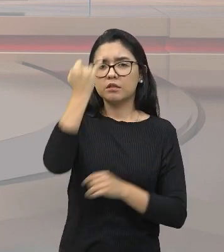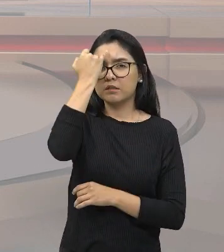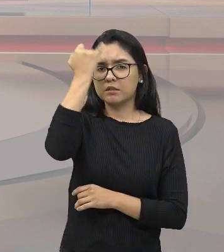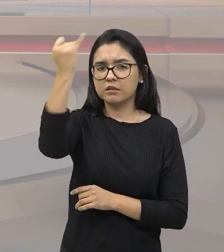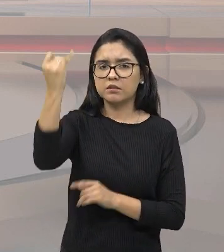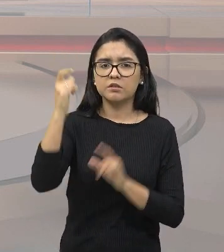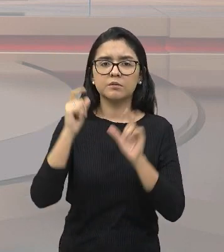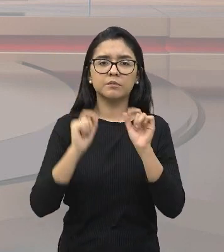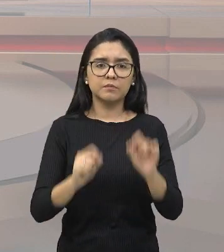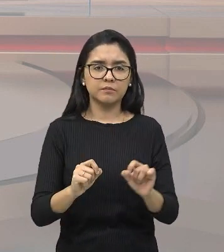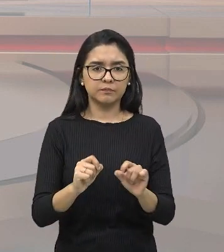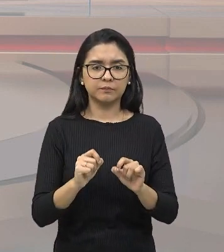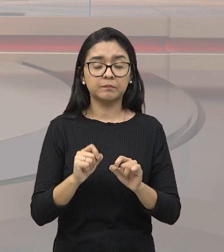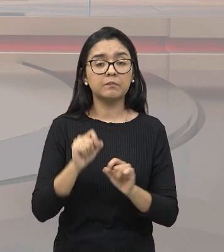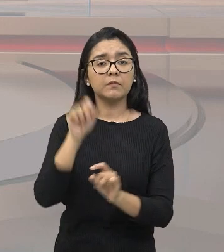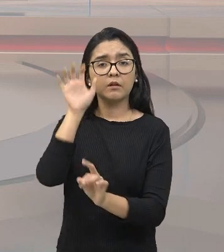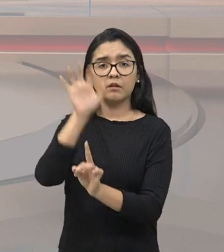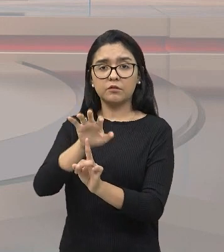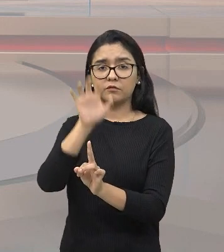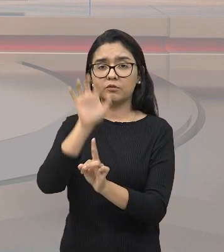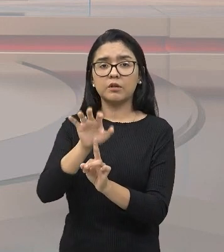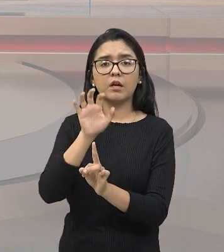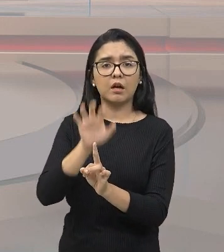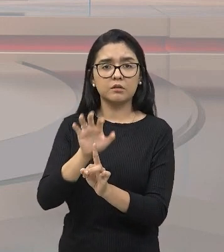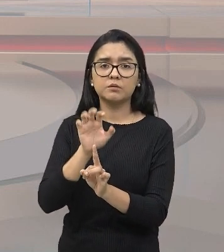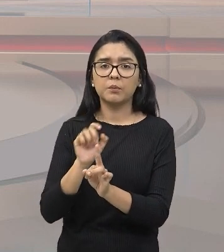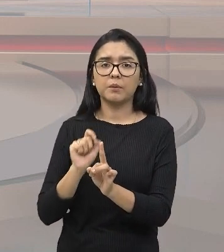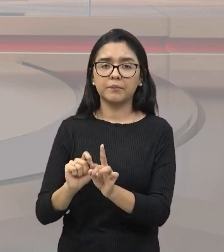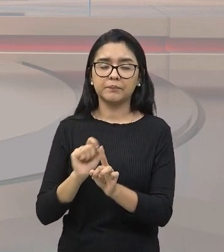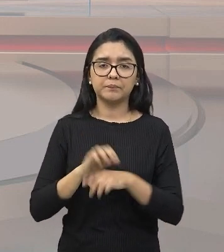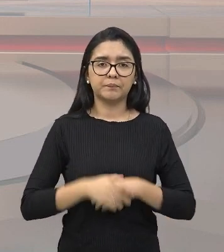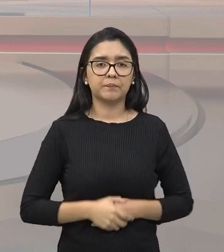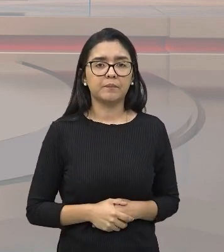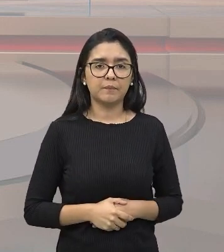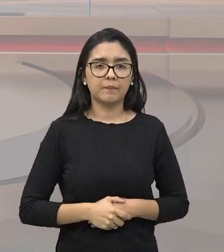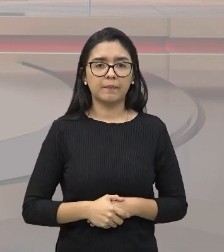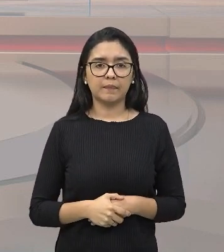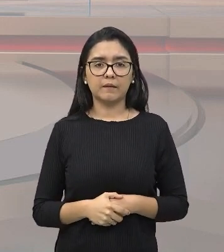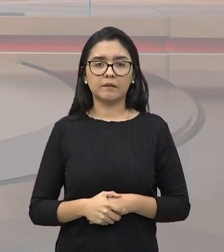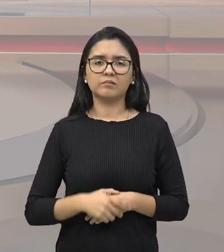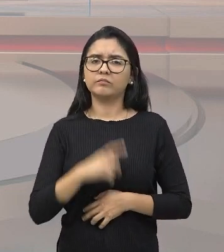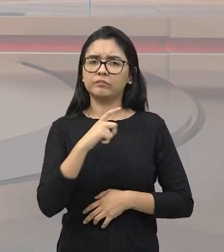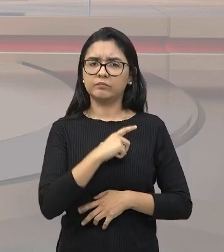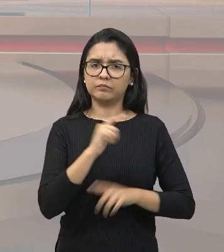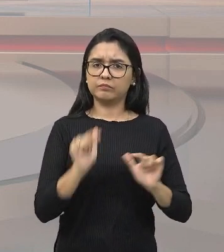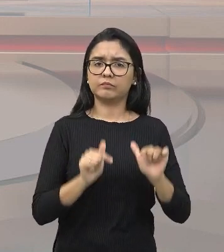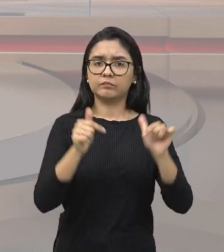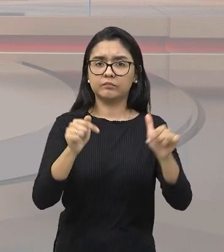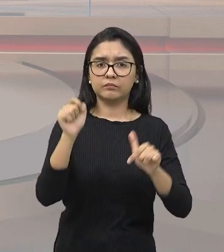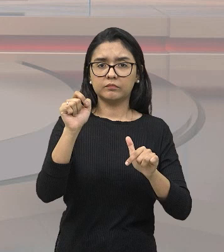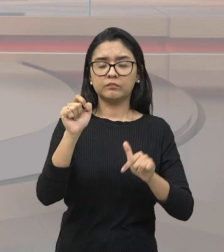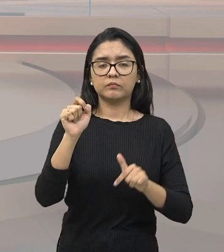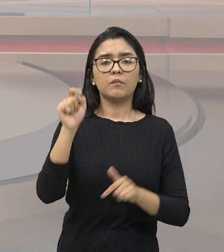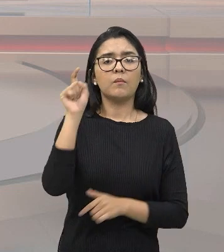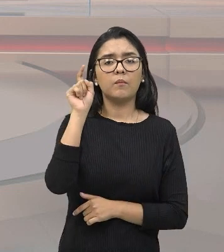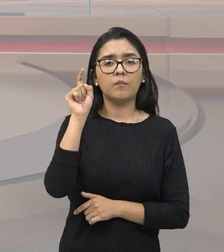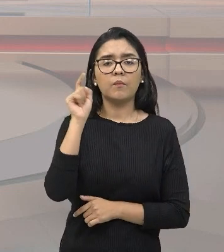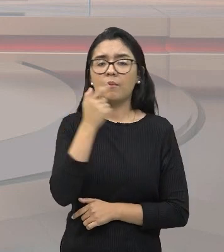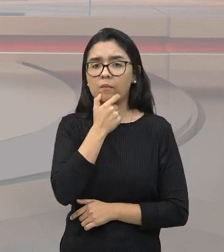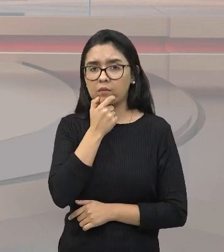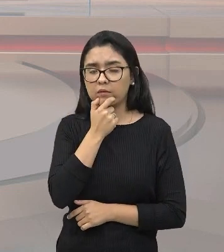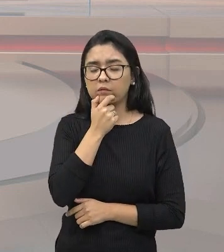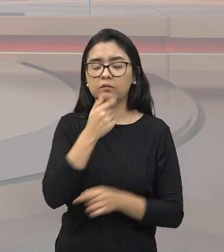do naturalismo, influenciando a eclosão de movimentos na Inglaterra, como, por exemplo, a Revolução